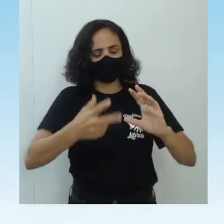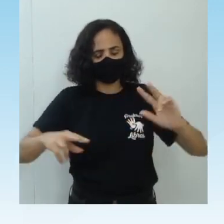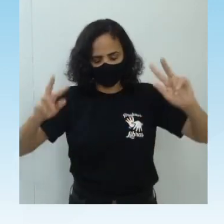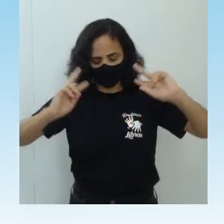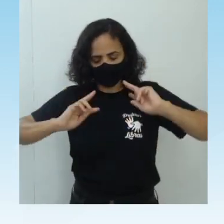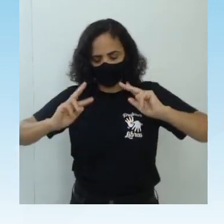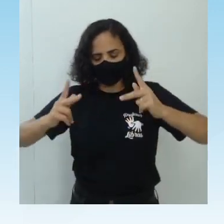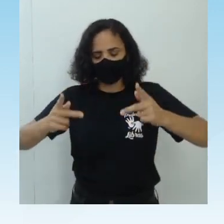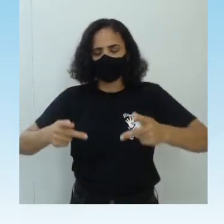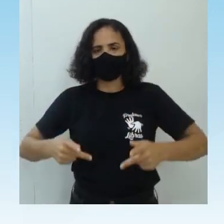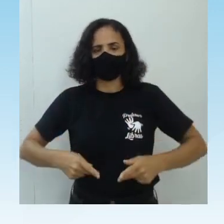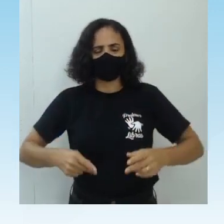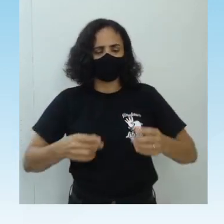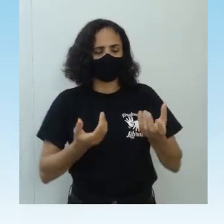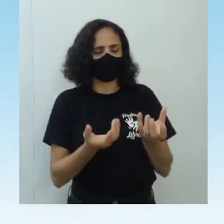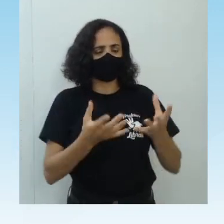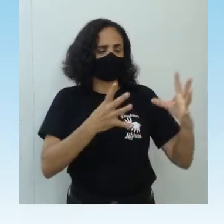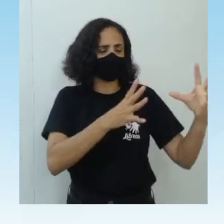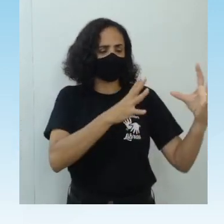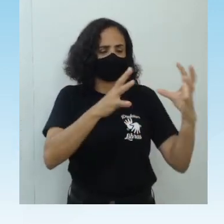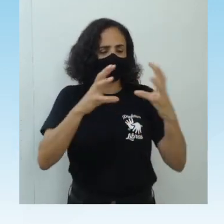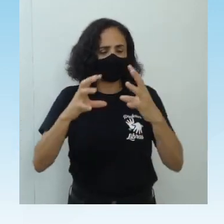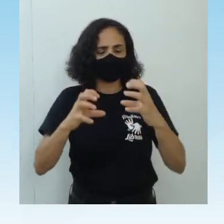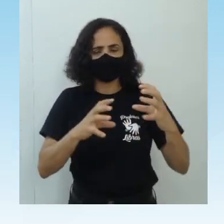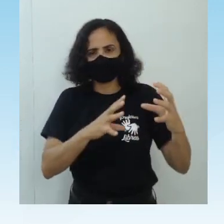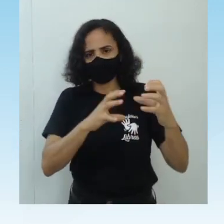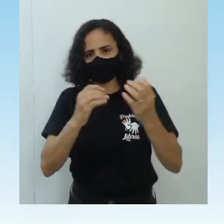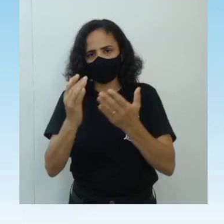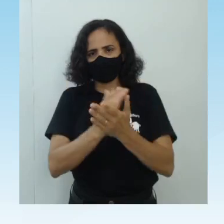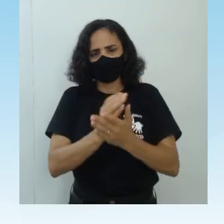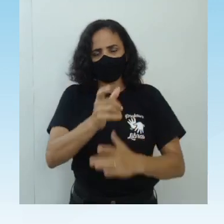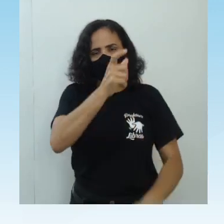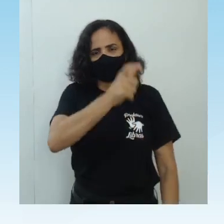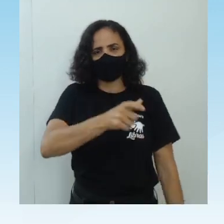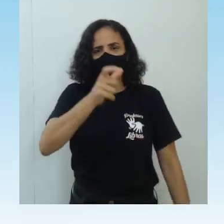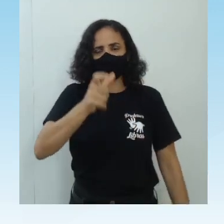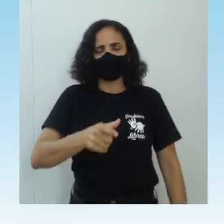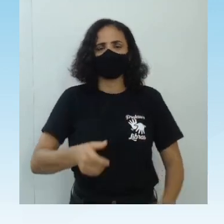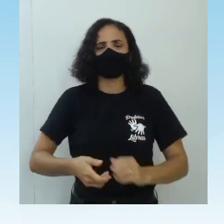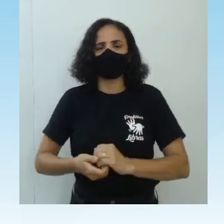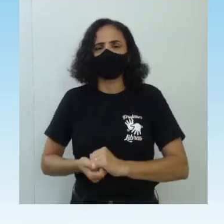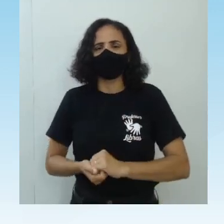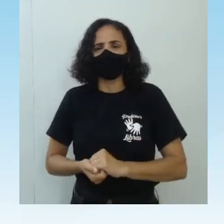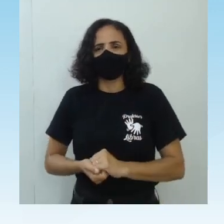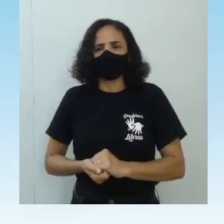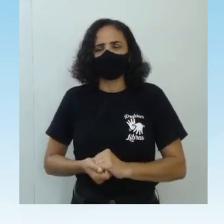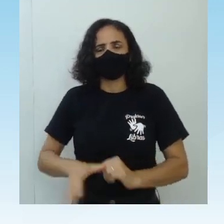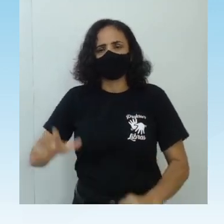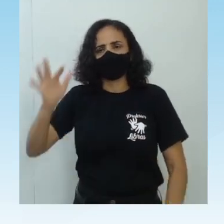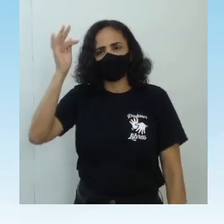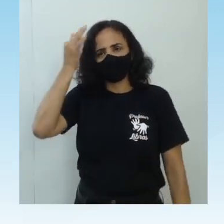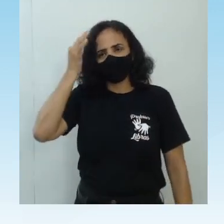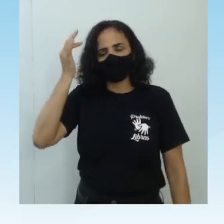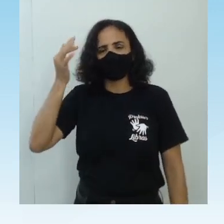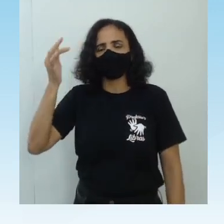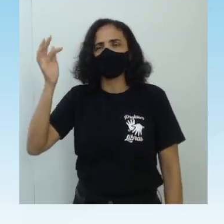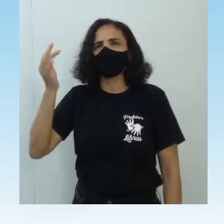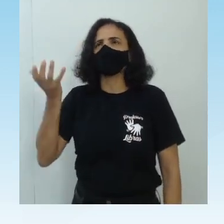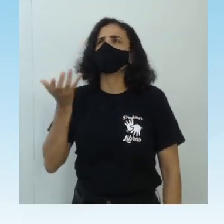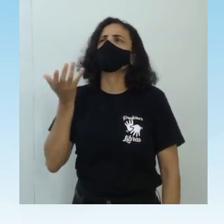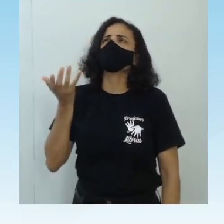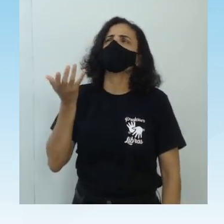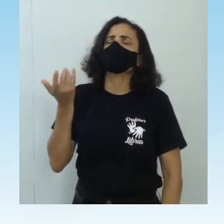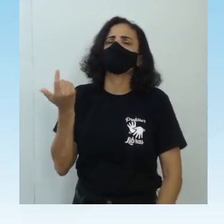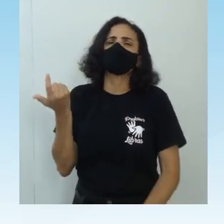entrar em desavenças, em contendas e etc. Então, a filosofia vai procurar uma